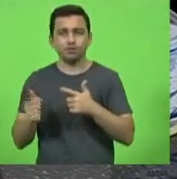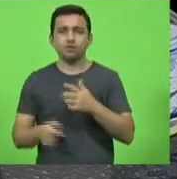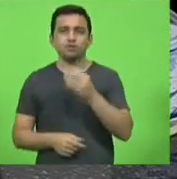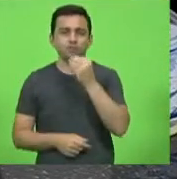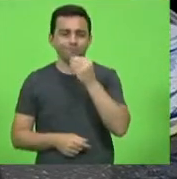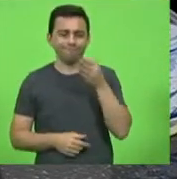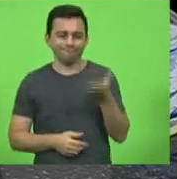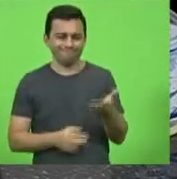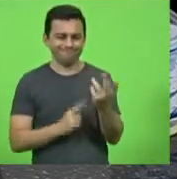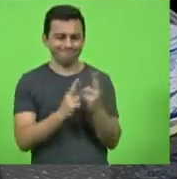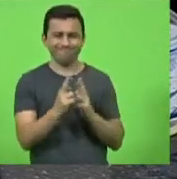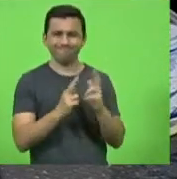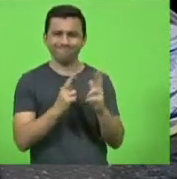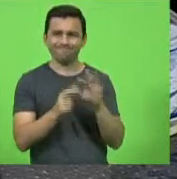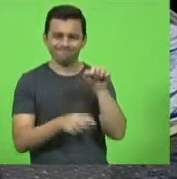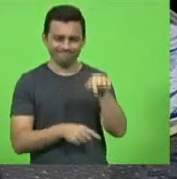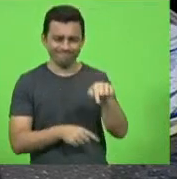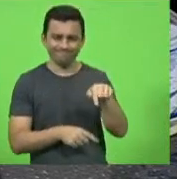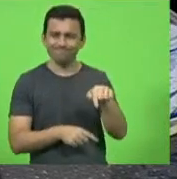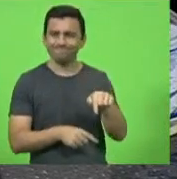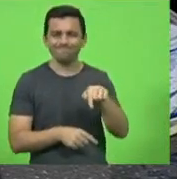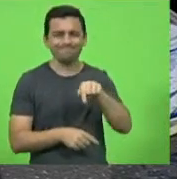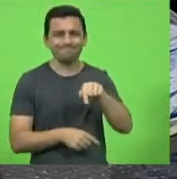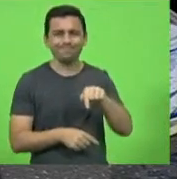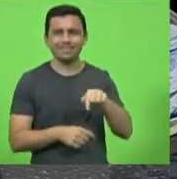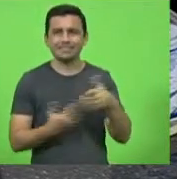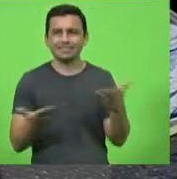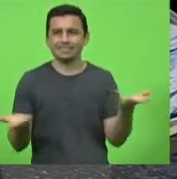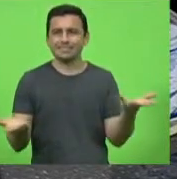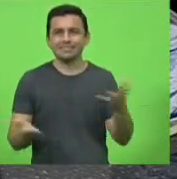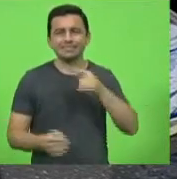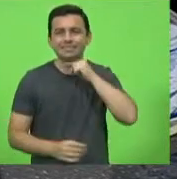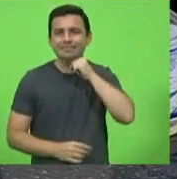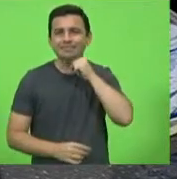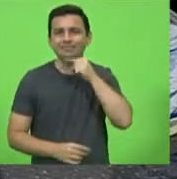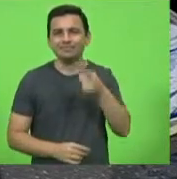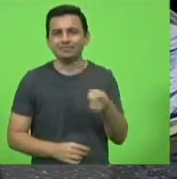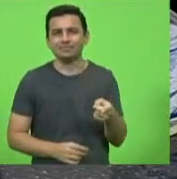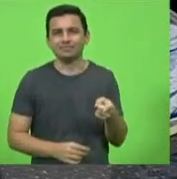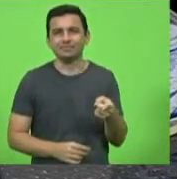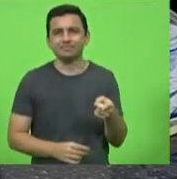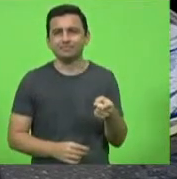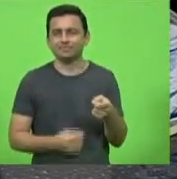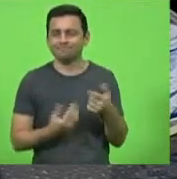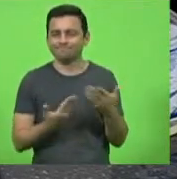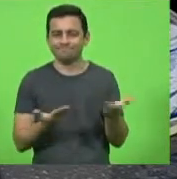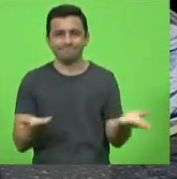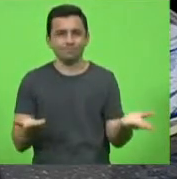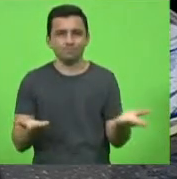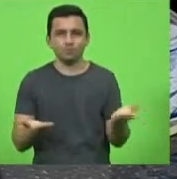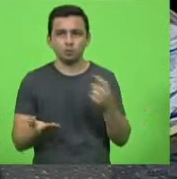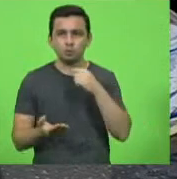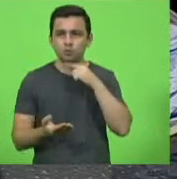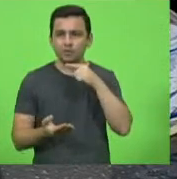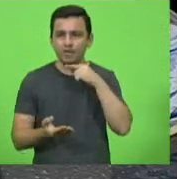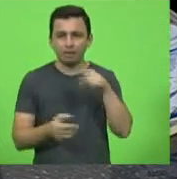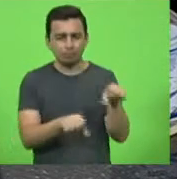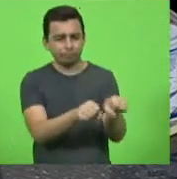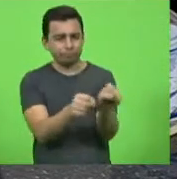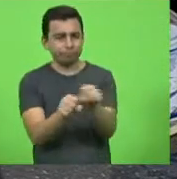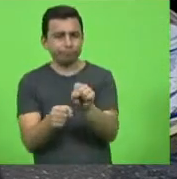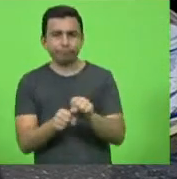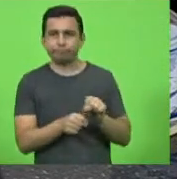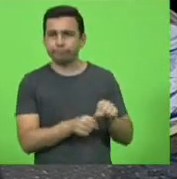rodovia da forma como está já não oferece mais as mínimas condições de